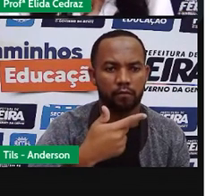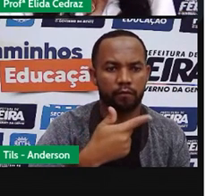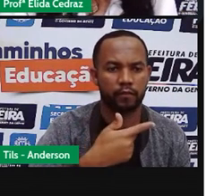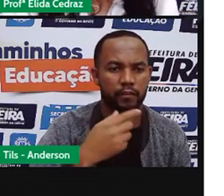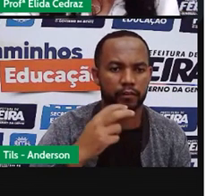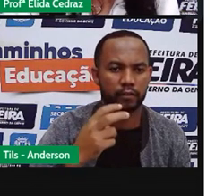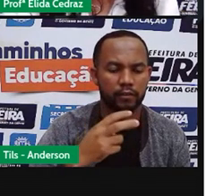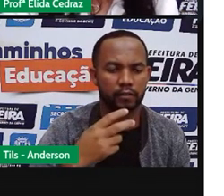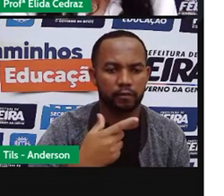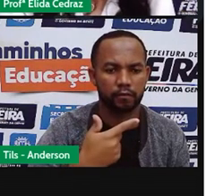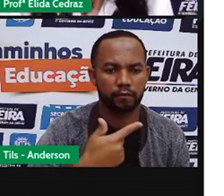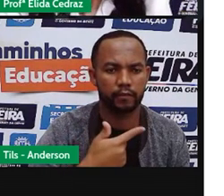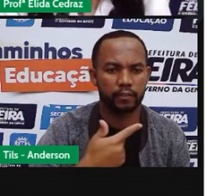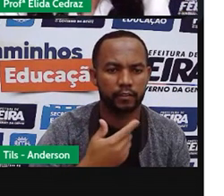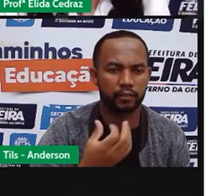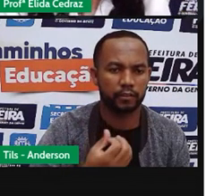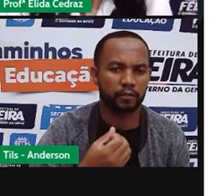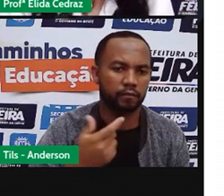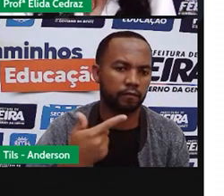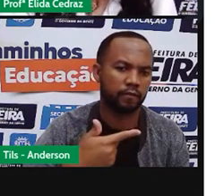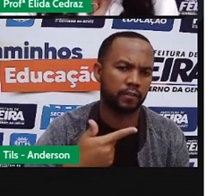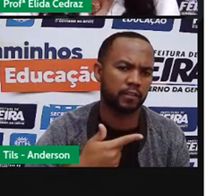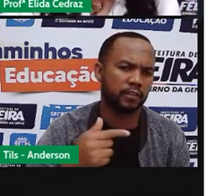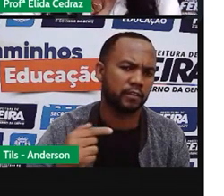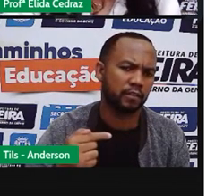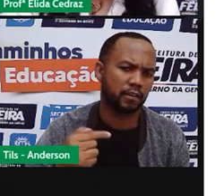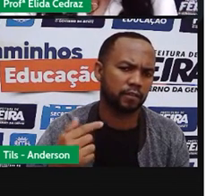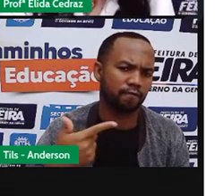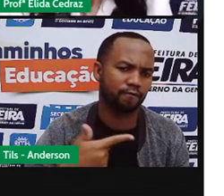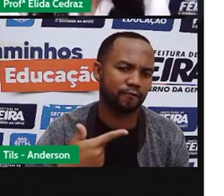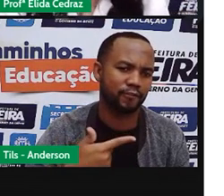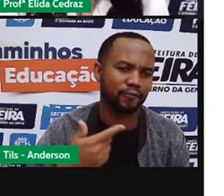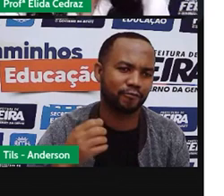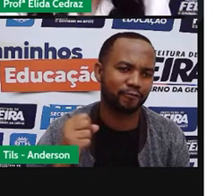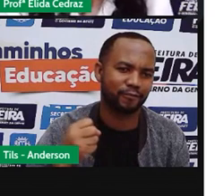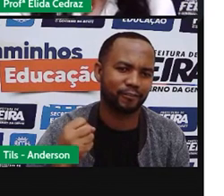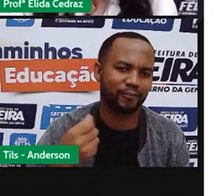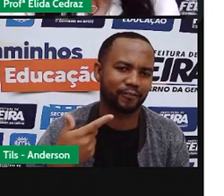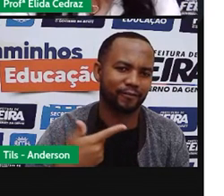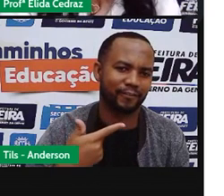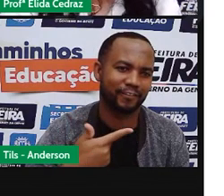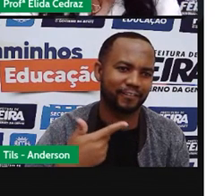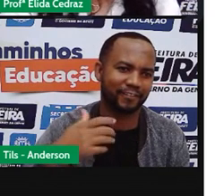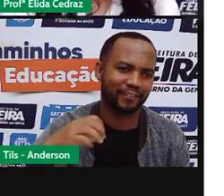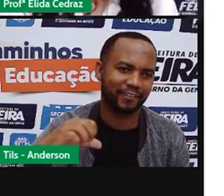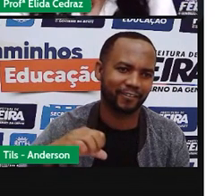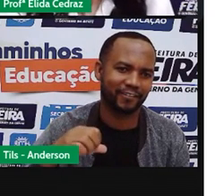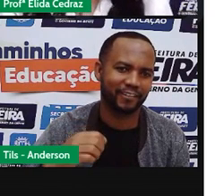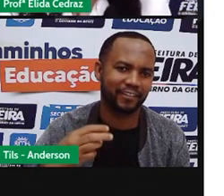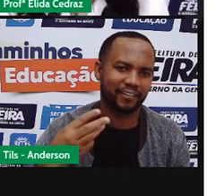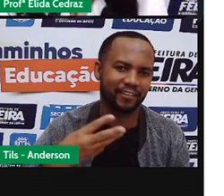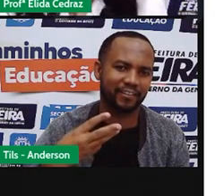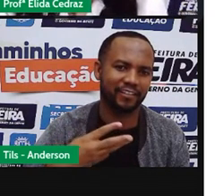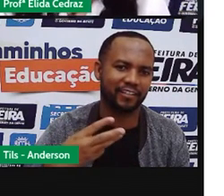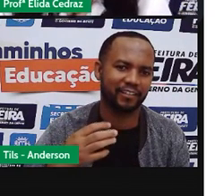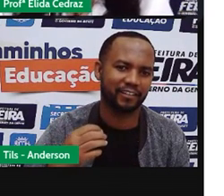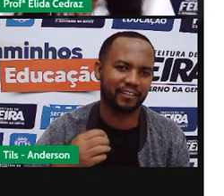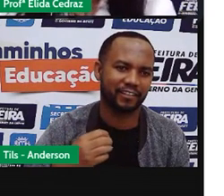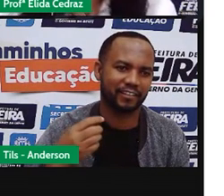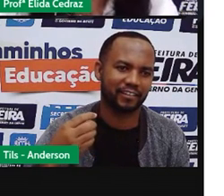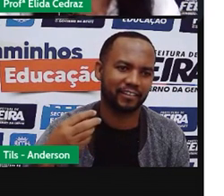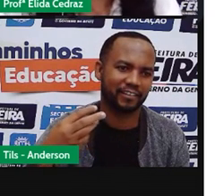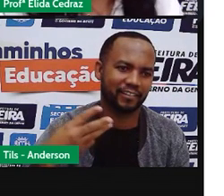cinco vinte e seis vinte e sete vinte e oito vinte e nove trinta e trinta e um